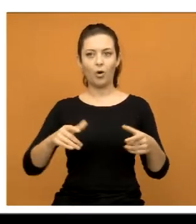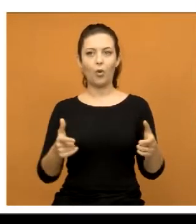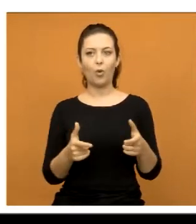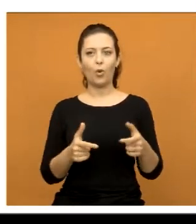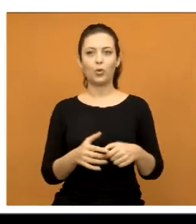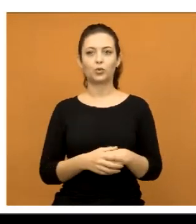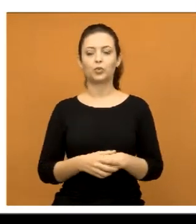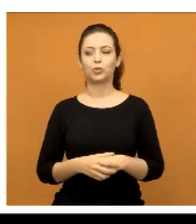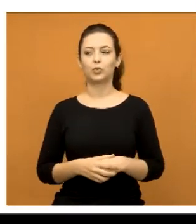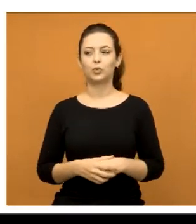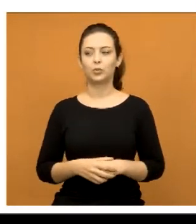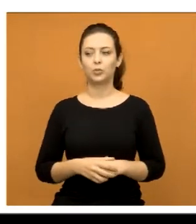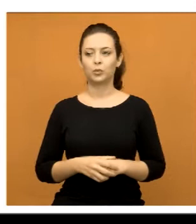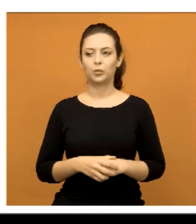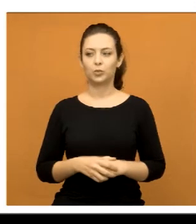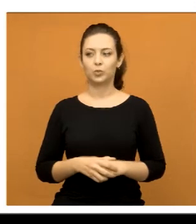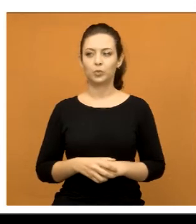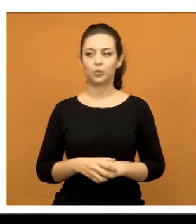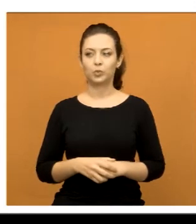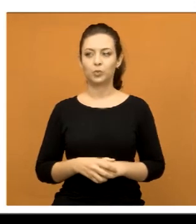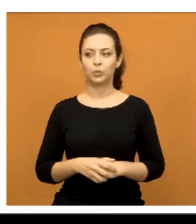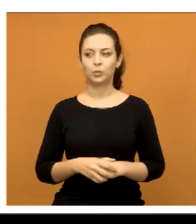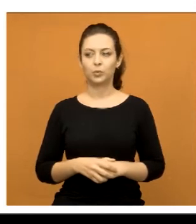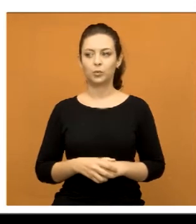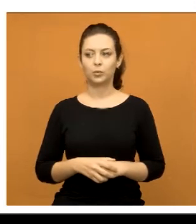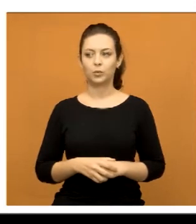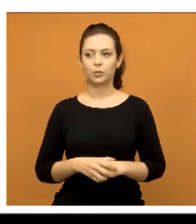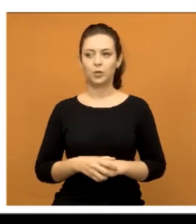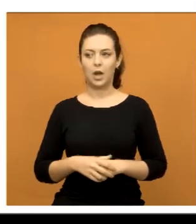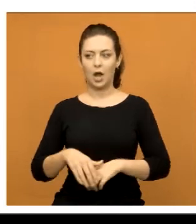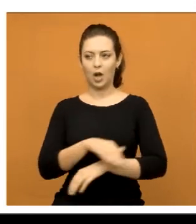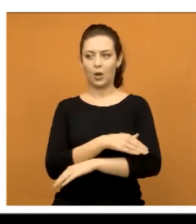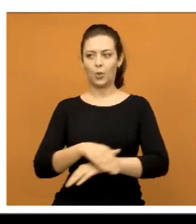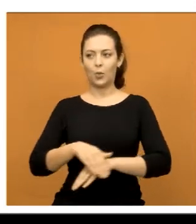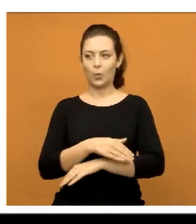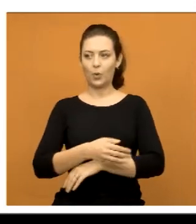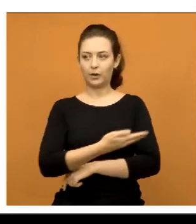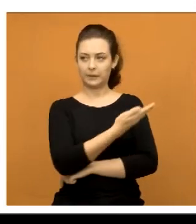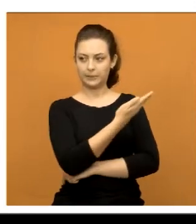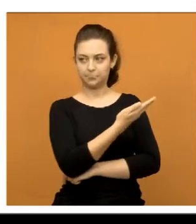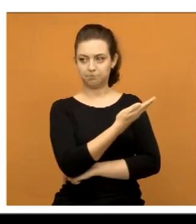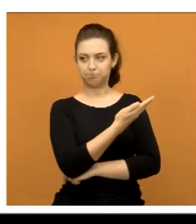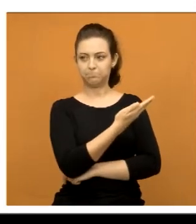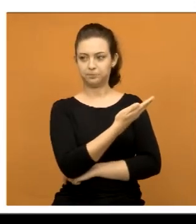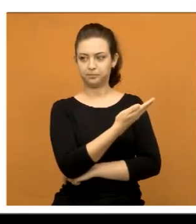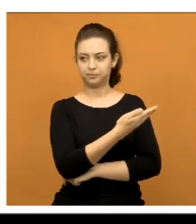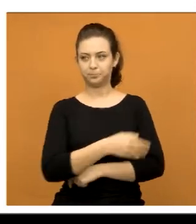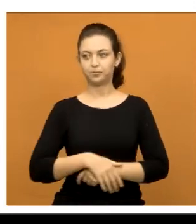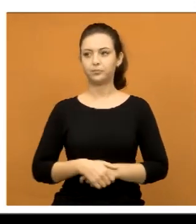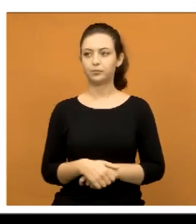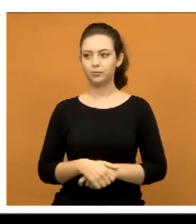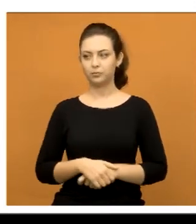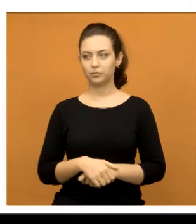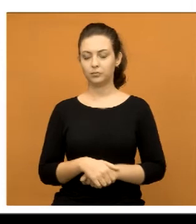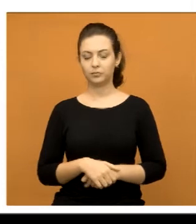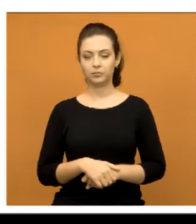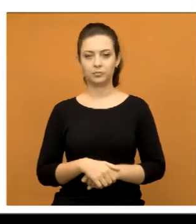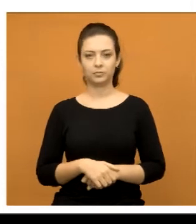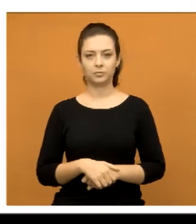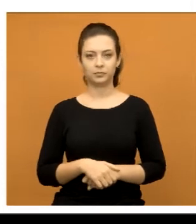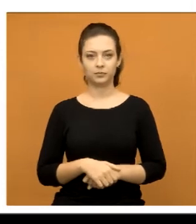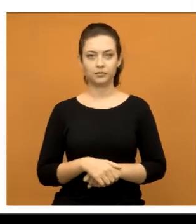na... na... na professora Olinda Mercadante, no Parque Santo Antônio.